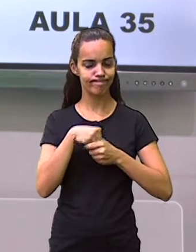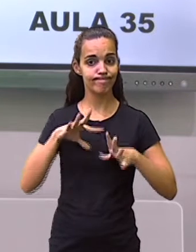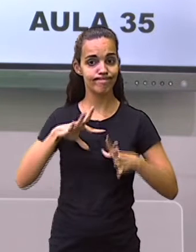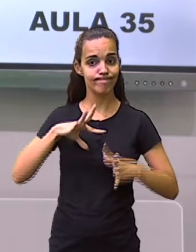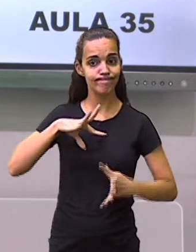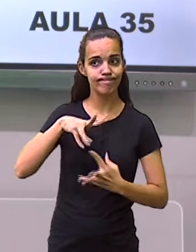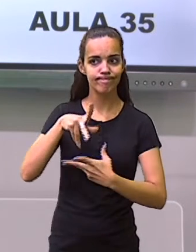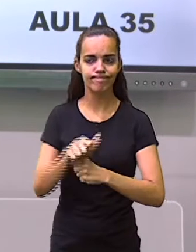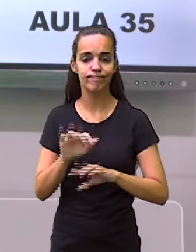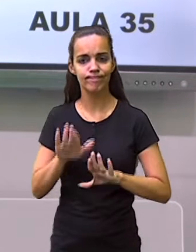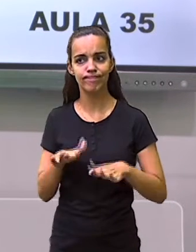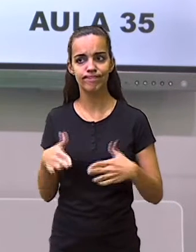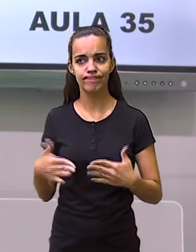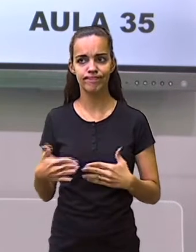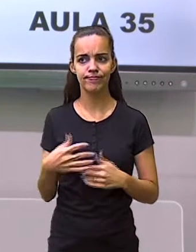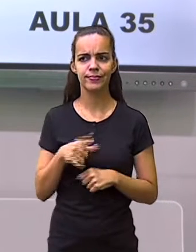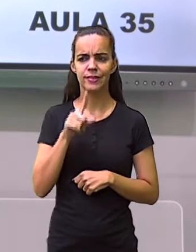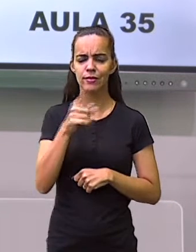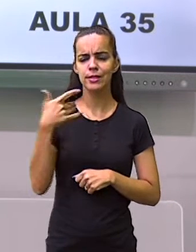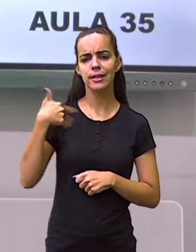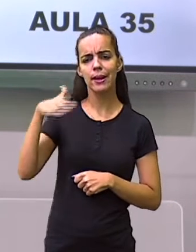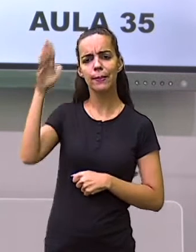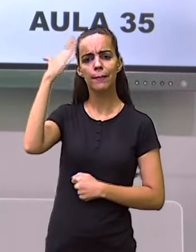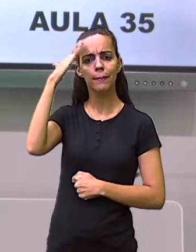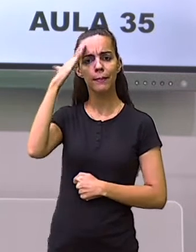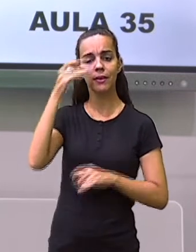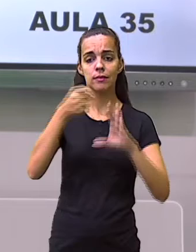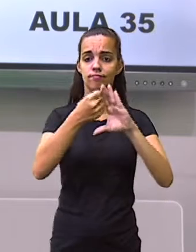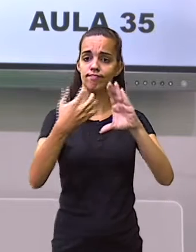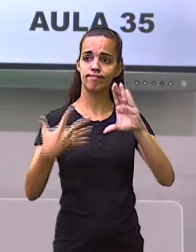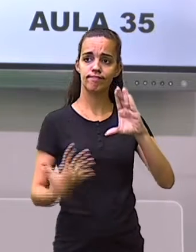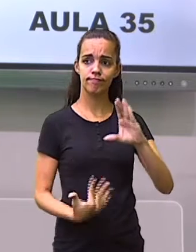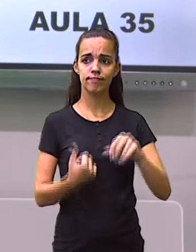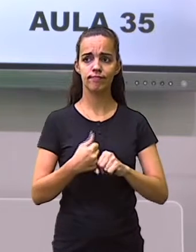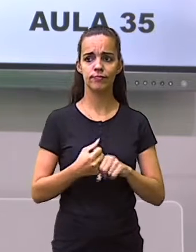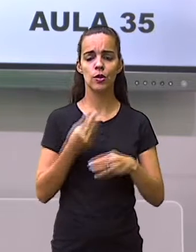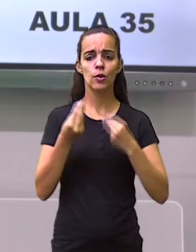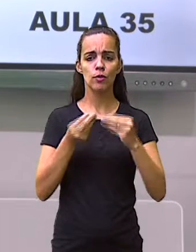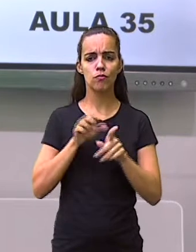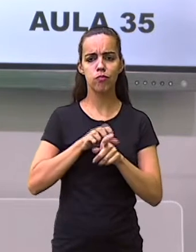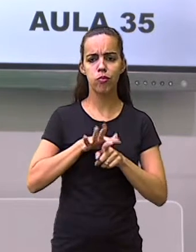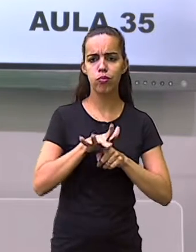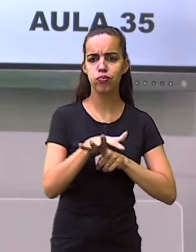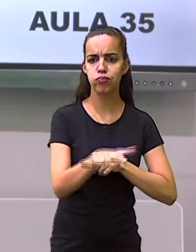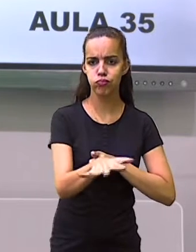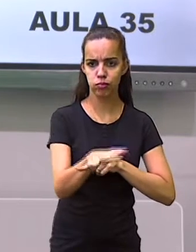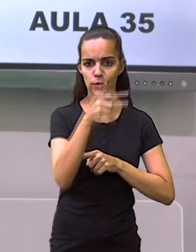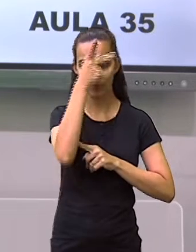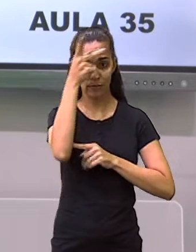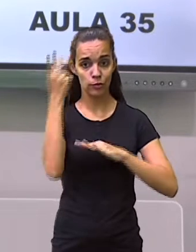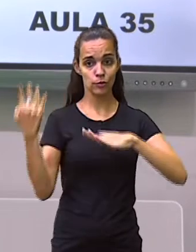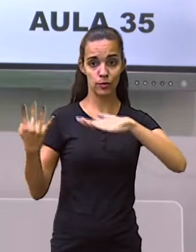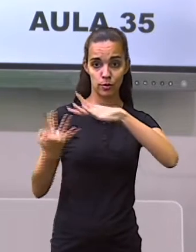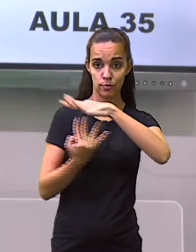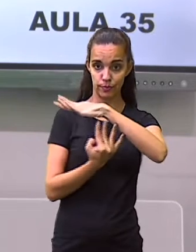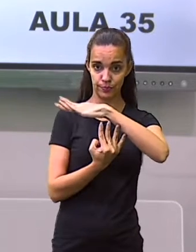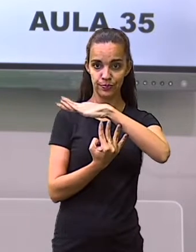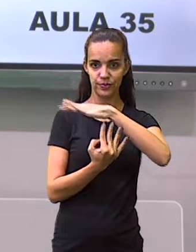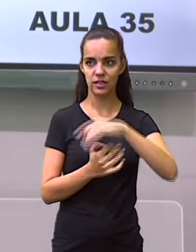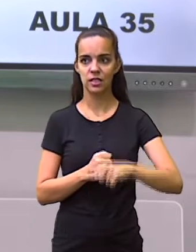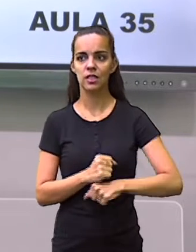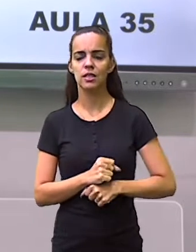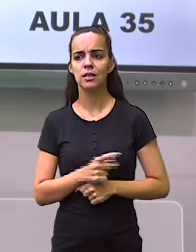Você irá compreender as características dos fluxos migratórios, com